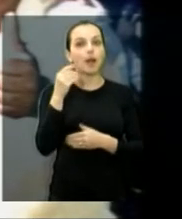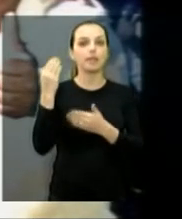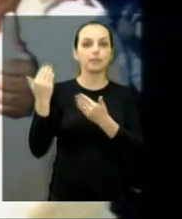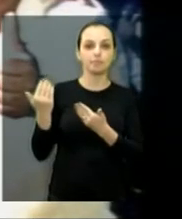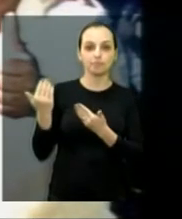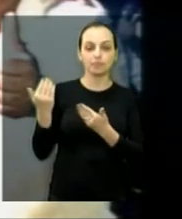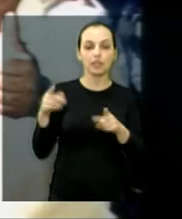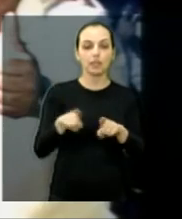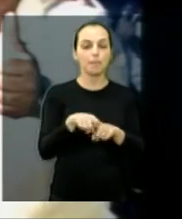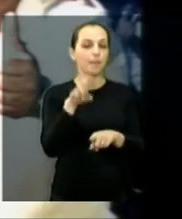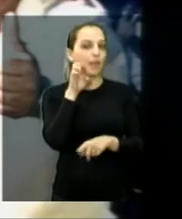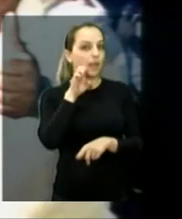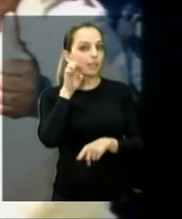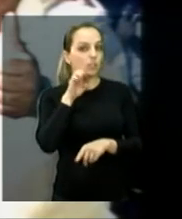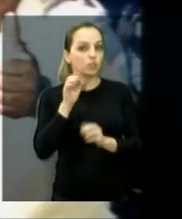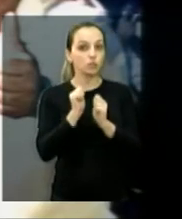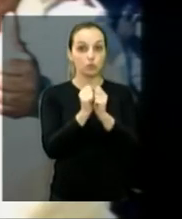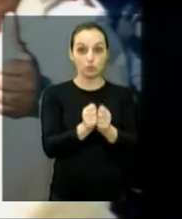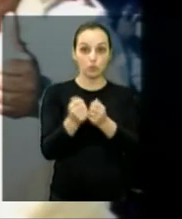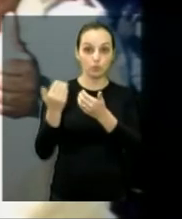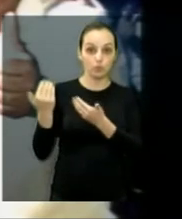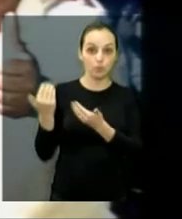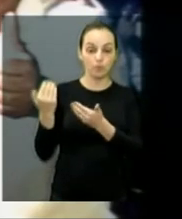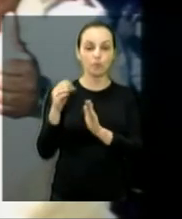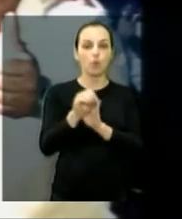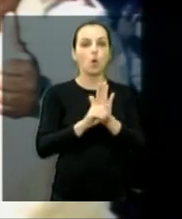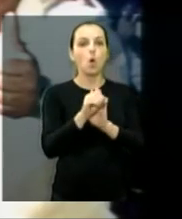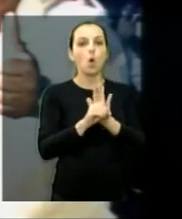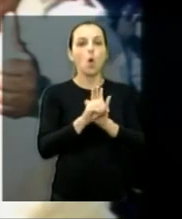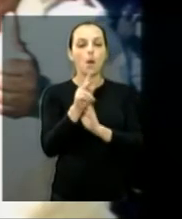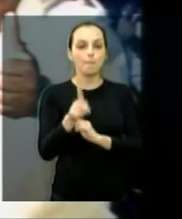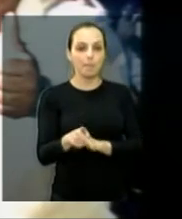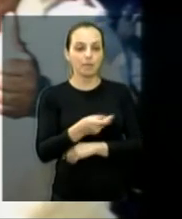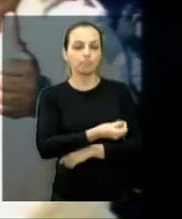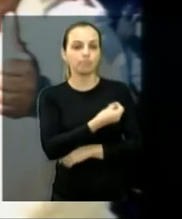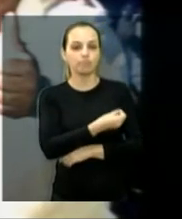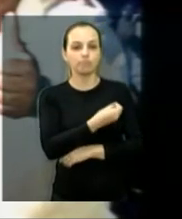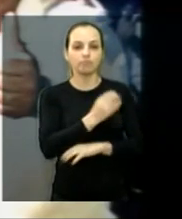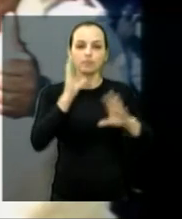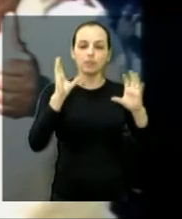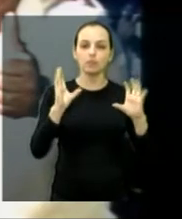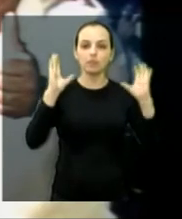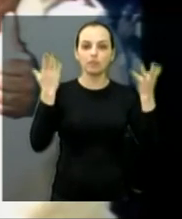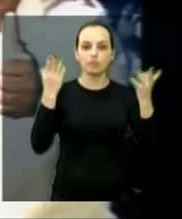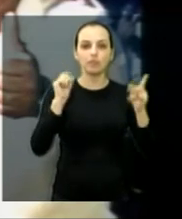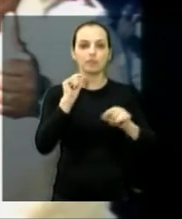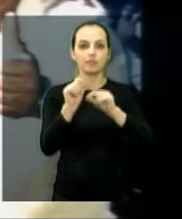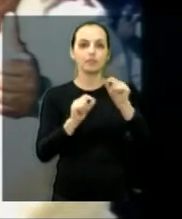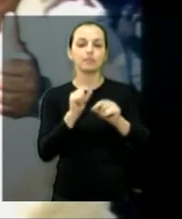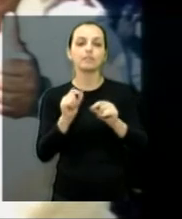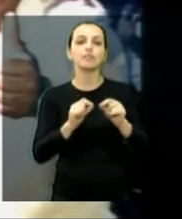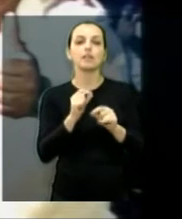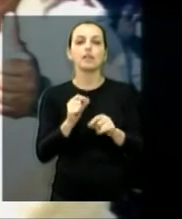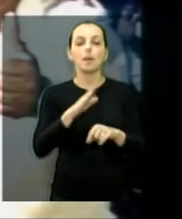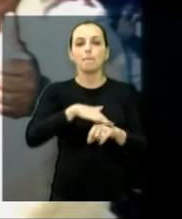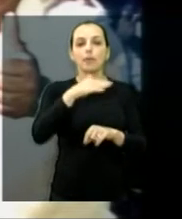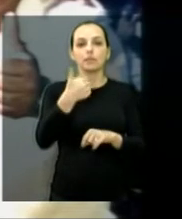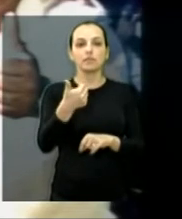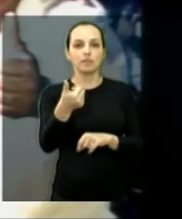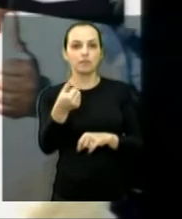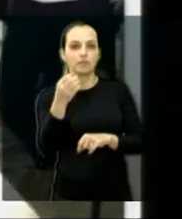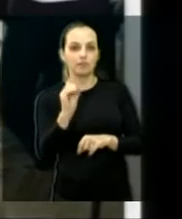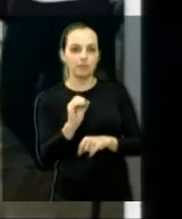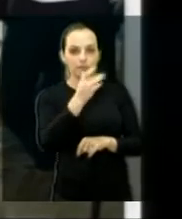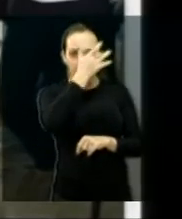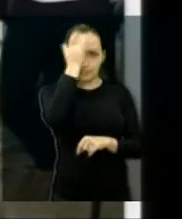prefeito Edinho Silva, eu estava ali no orçamento participativo. Foi outra festa também, foi ontem, deu mais de 160 pessoas.